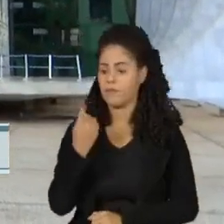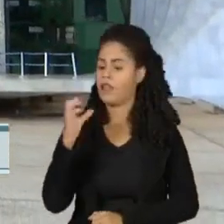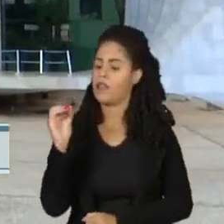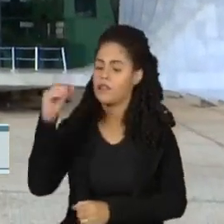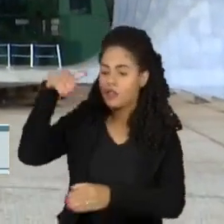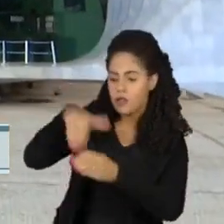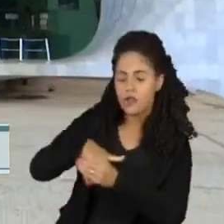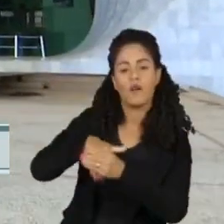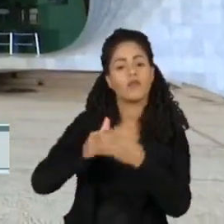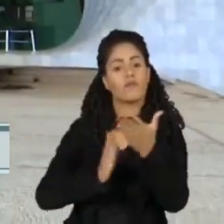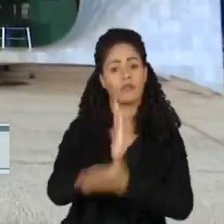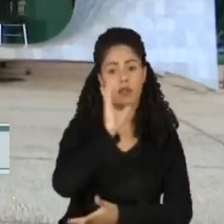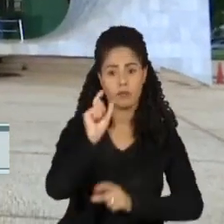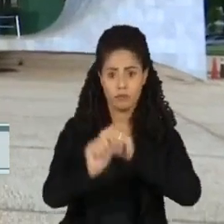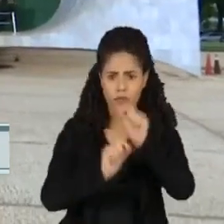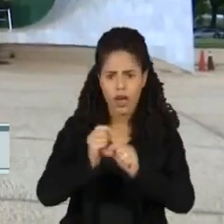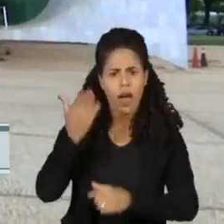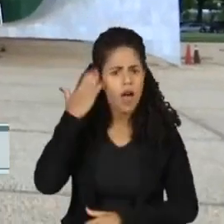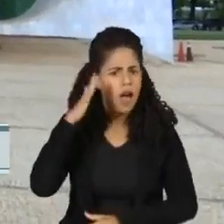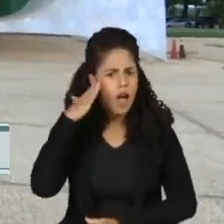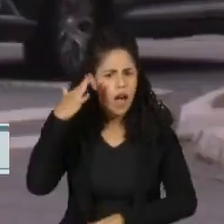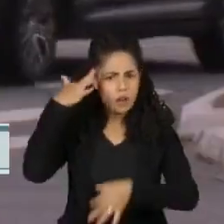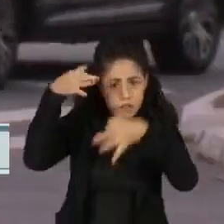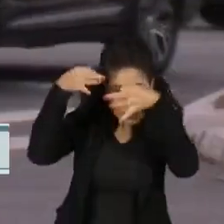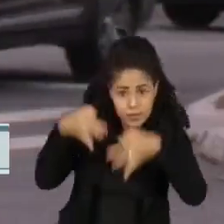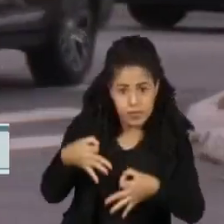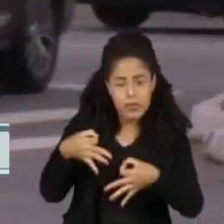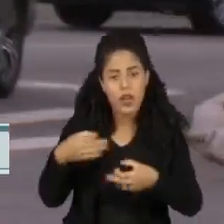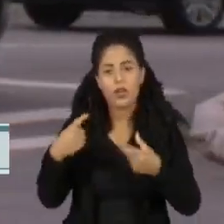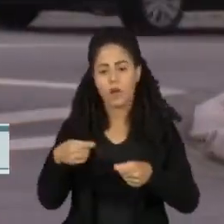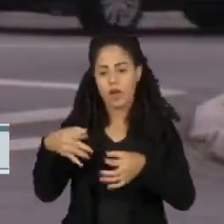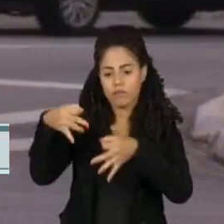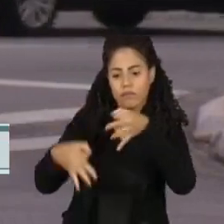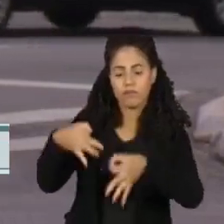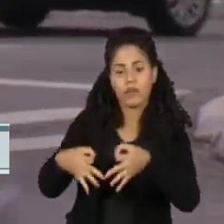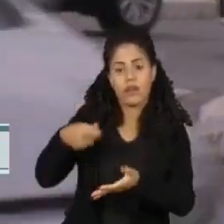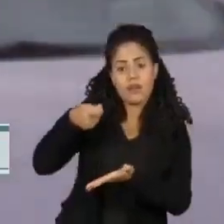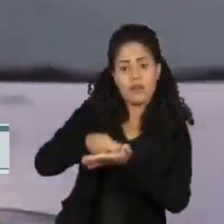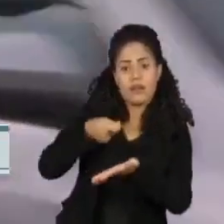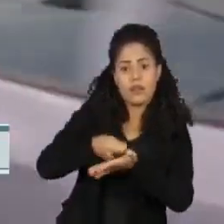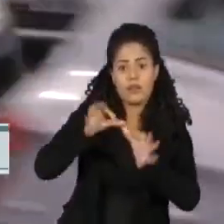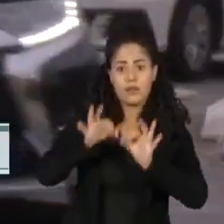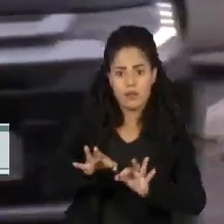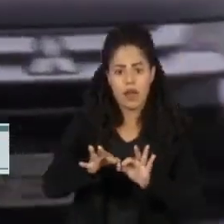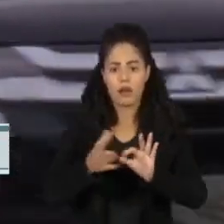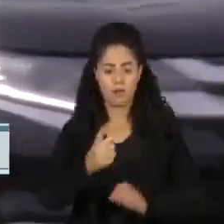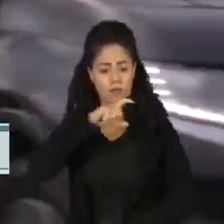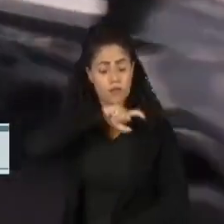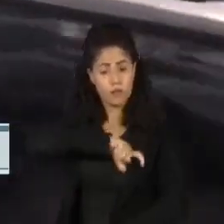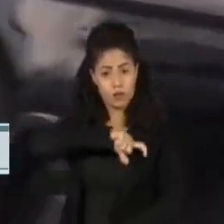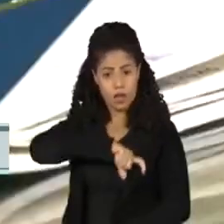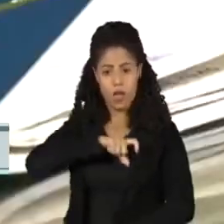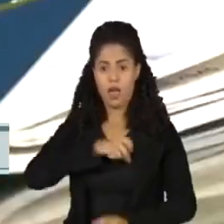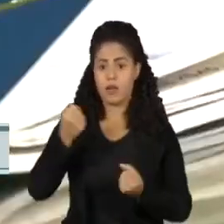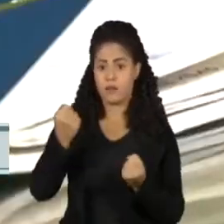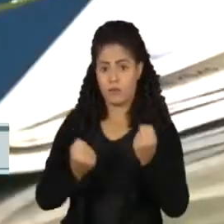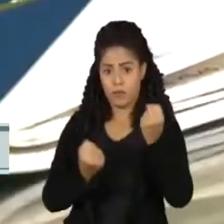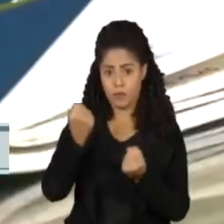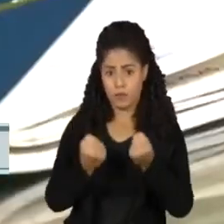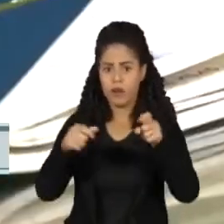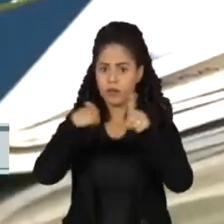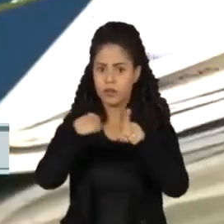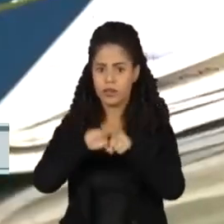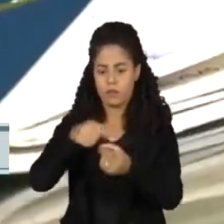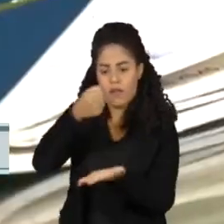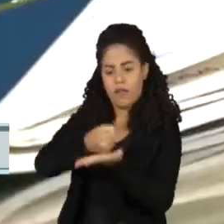ministros da Suprema Corte entenderam que é constitucional a Justiça determinar a apreensão da Carteira Nacional de Habilitação e do